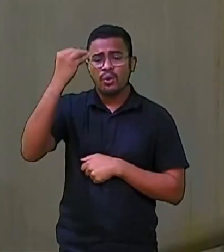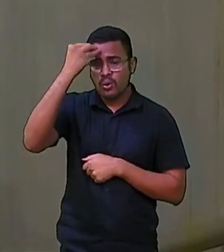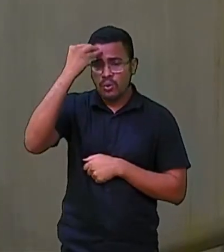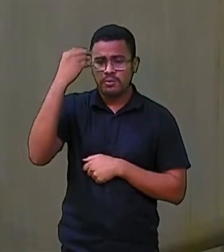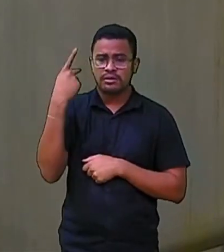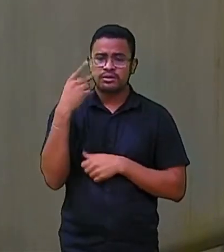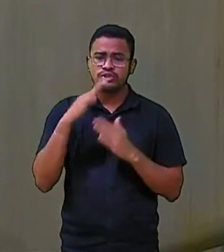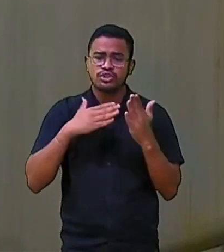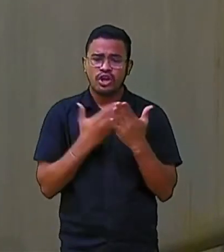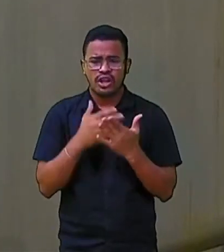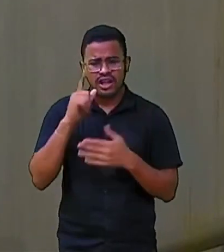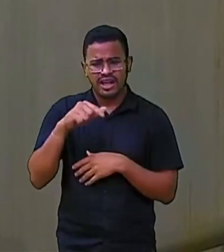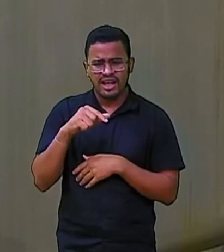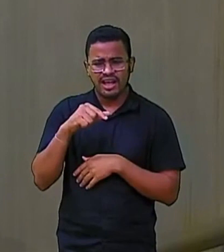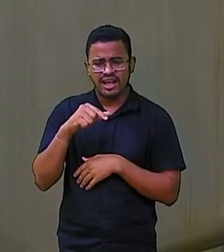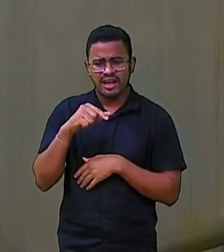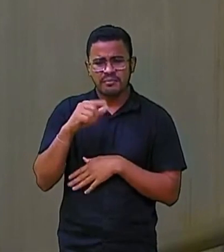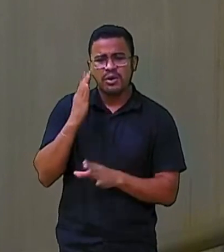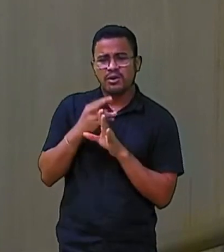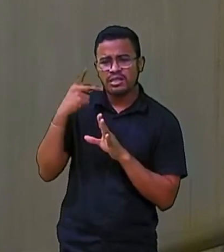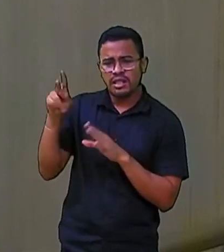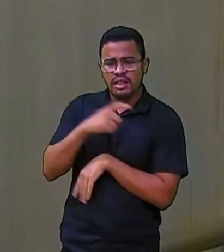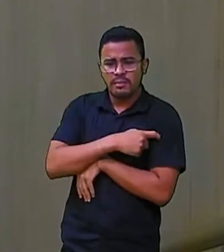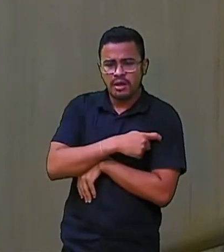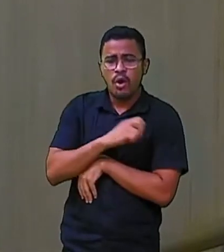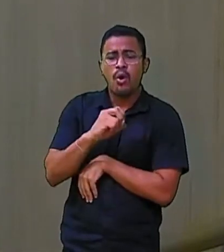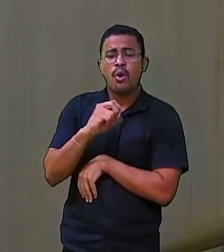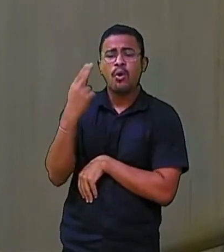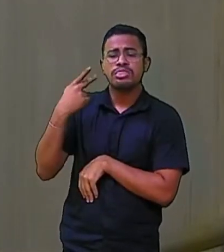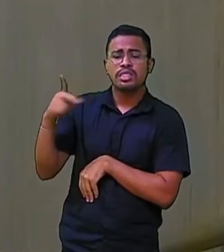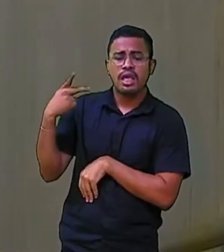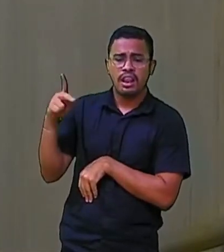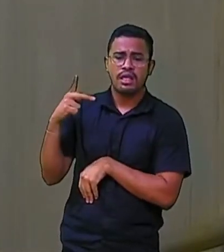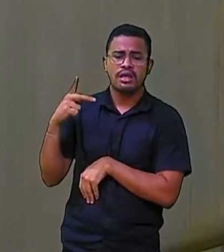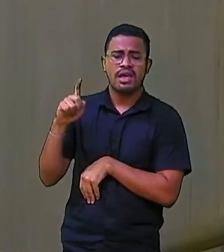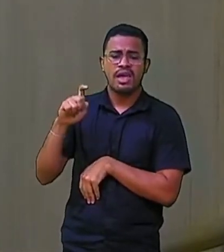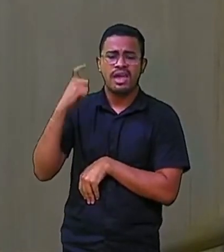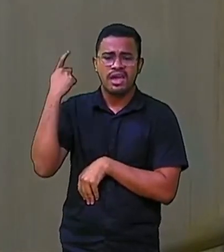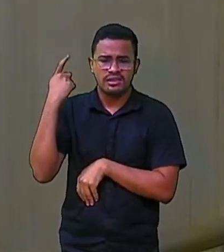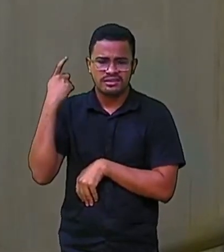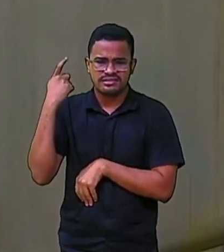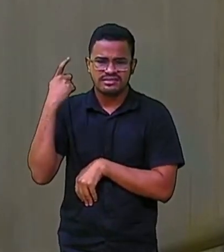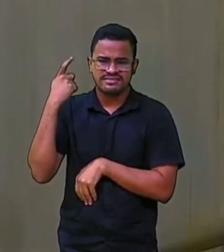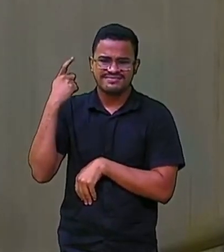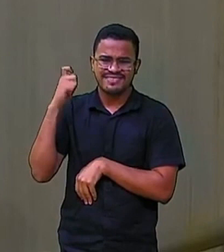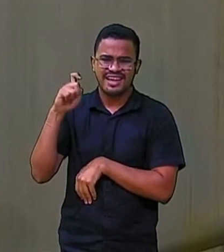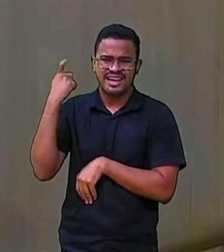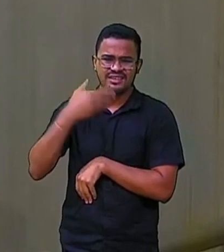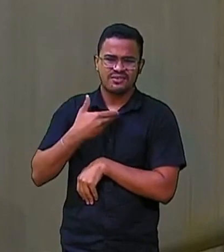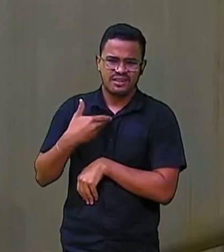escola é do governador Elmano? É do seu antecessor, que hoje é ministro da educação?